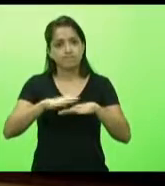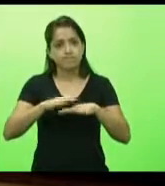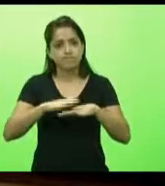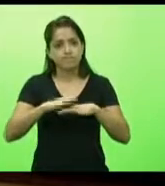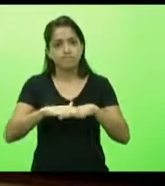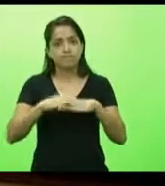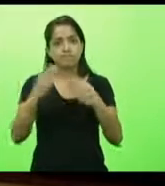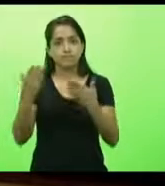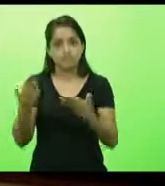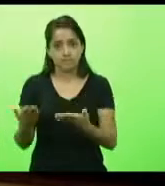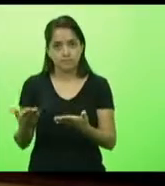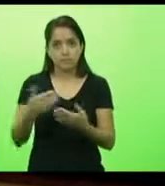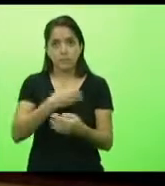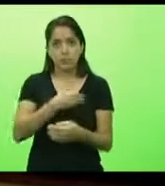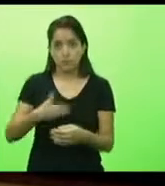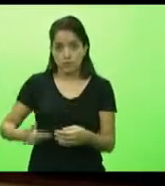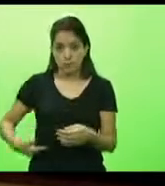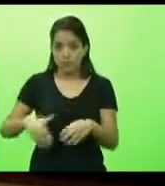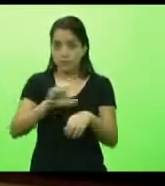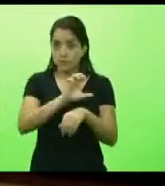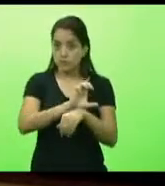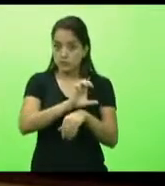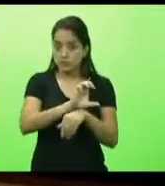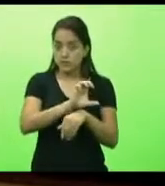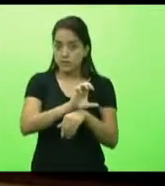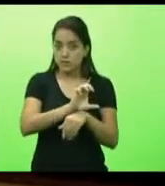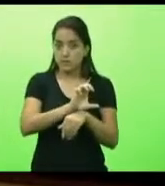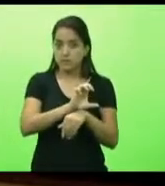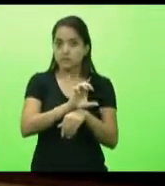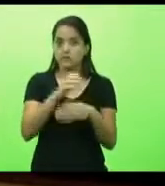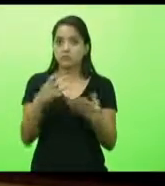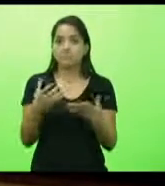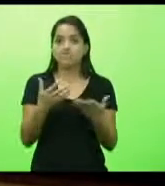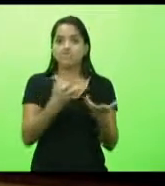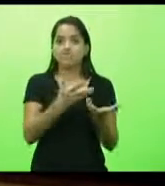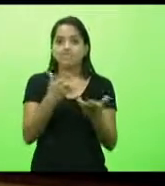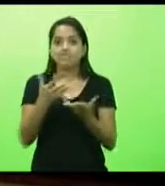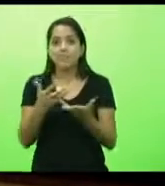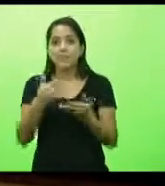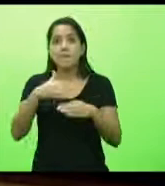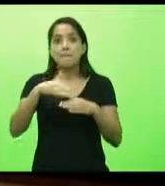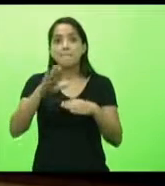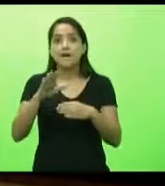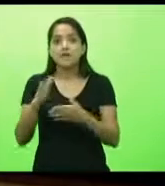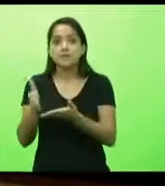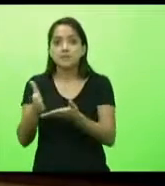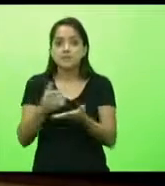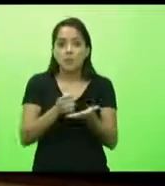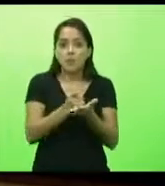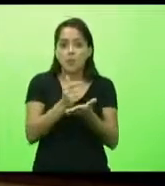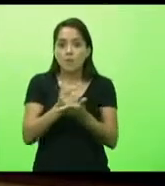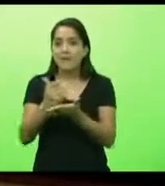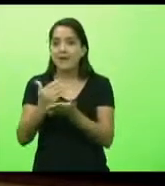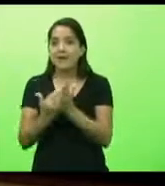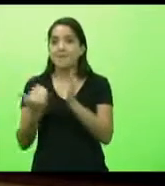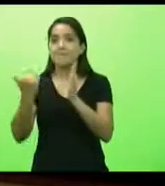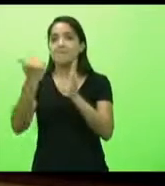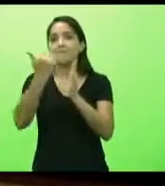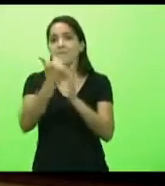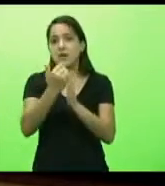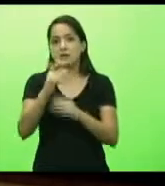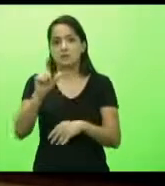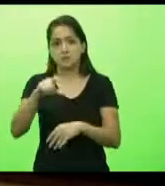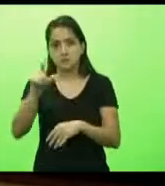parte do nosso governo do Estado, no sentido de buscar mais doses e sim incluir os